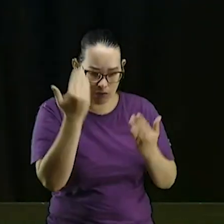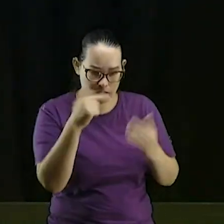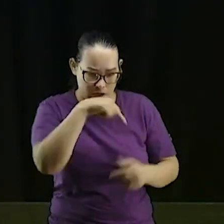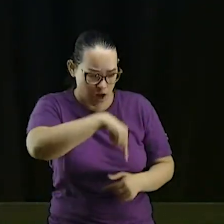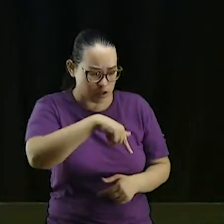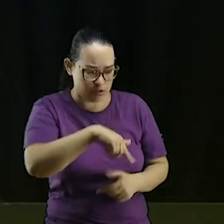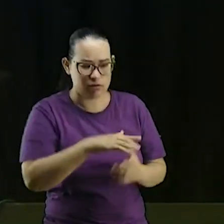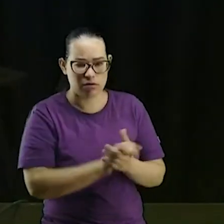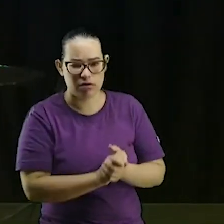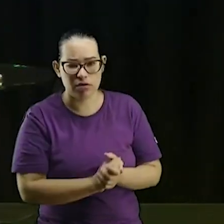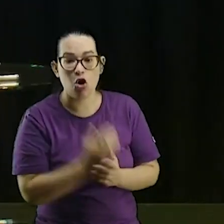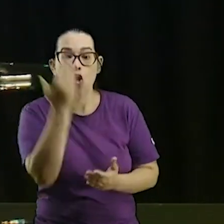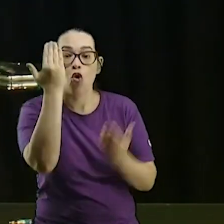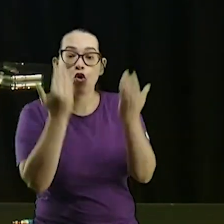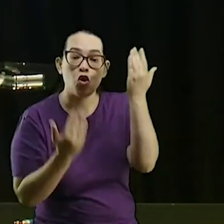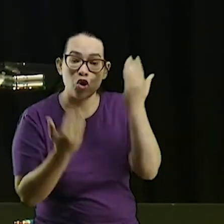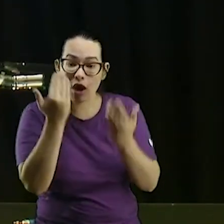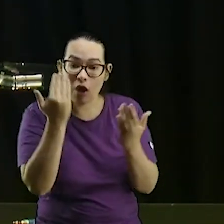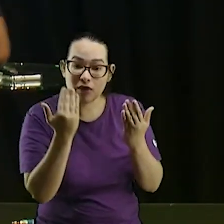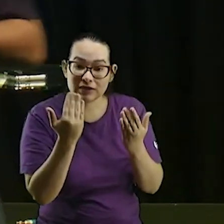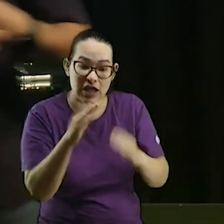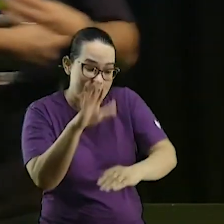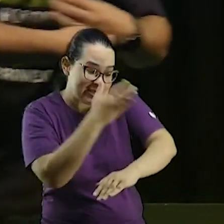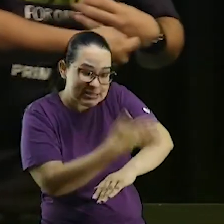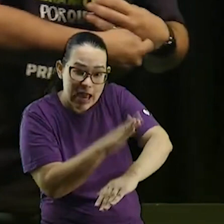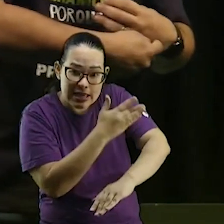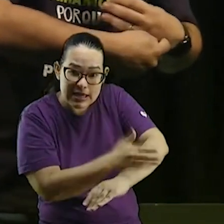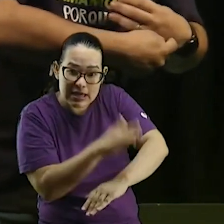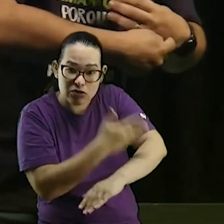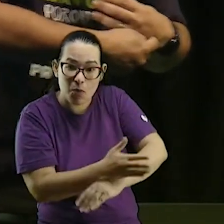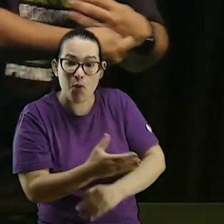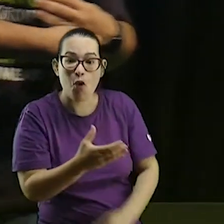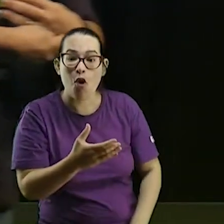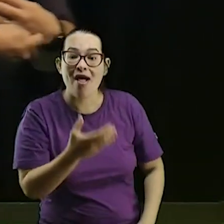o coral está ensaiando para o Natal nós estamos em Maio